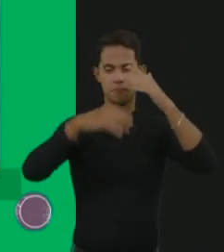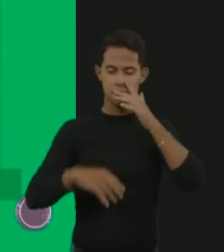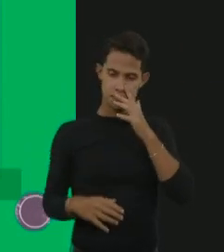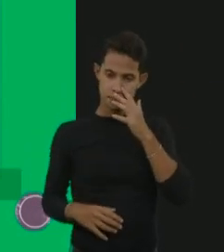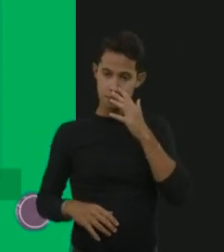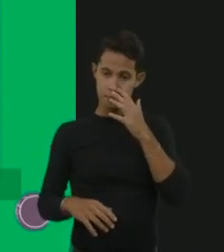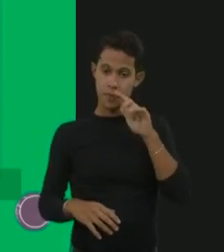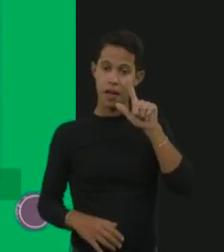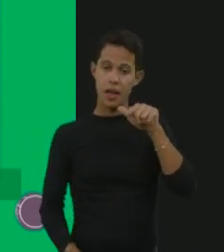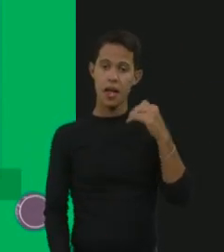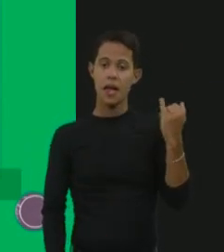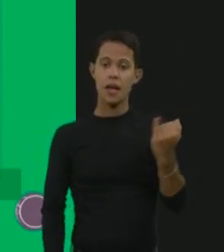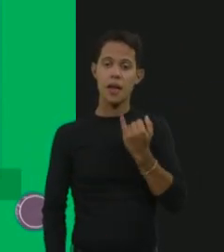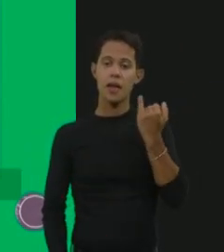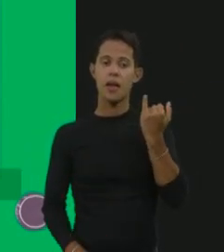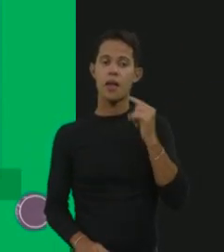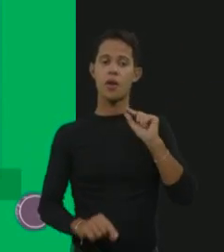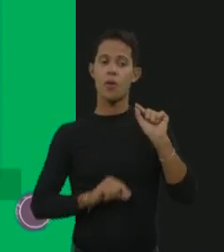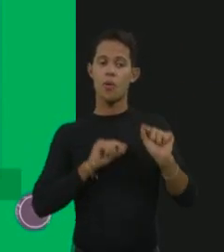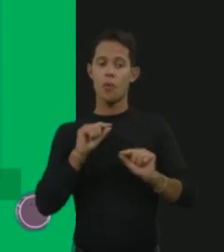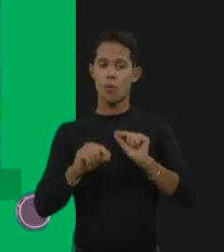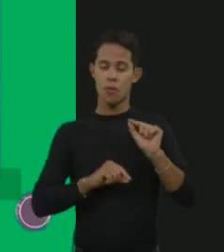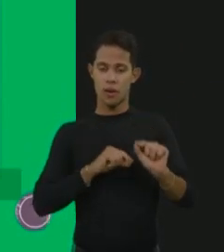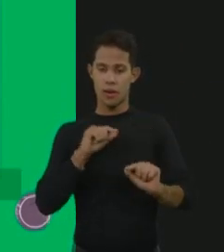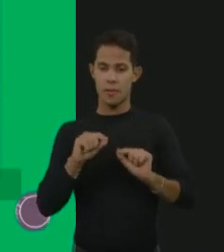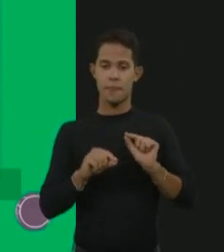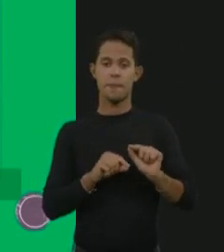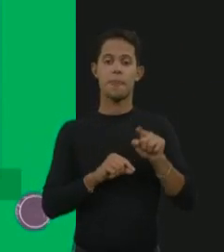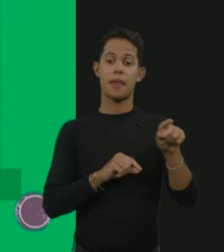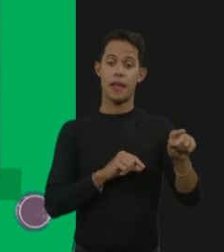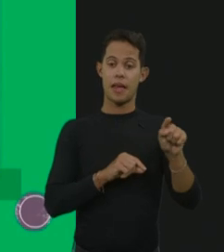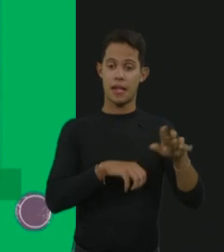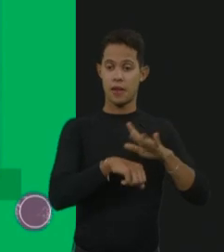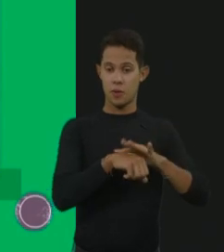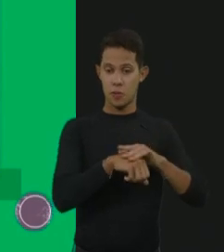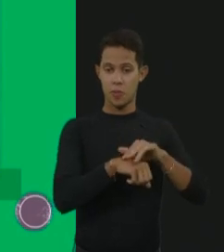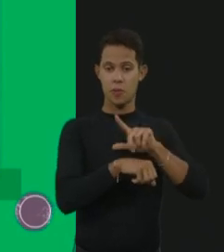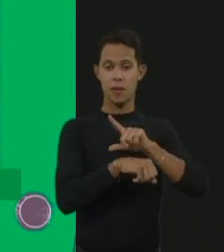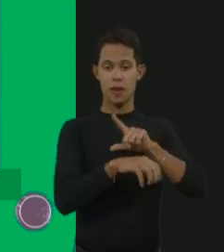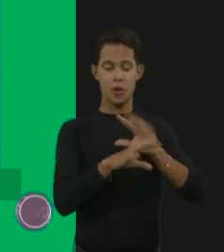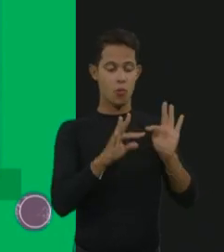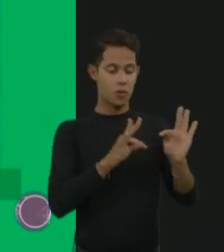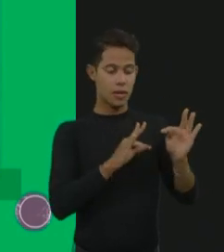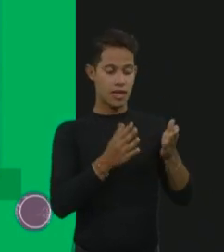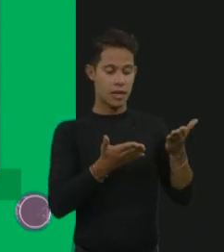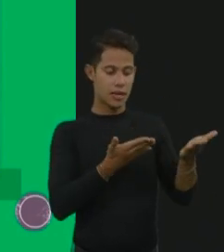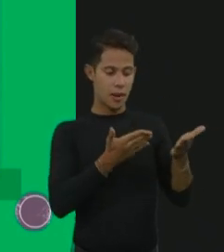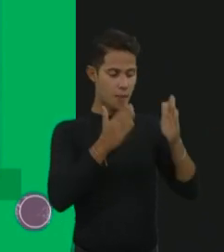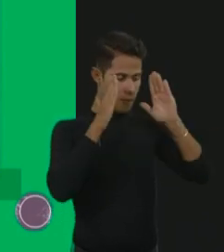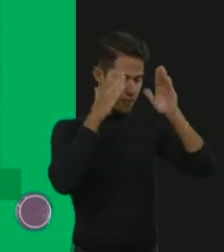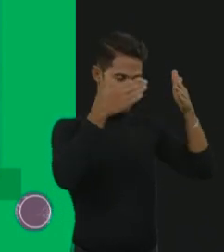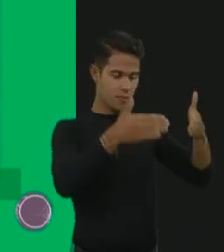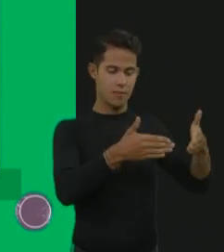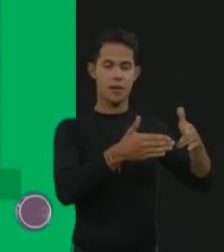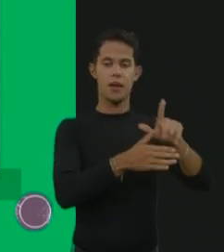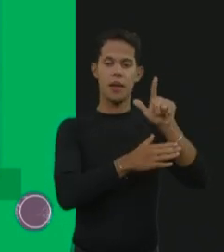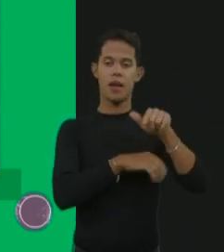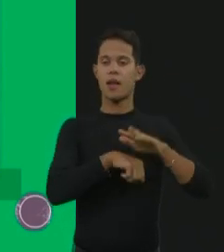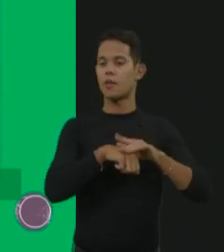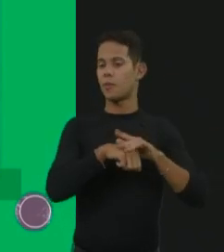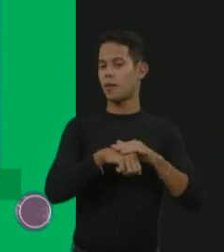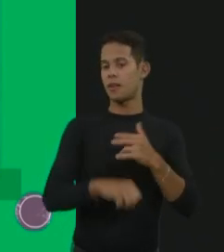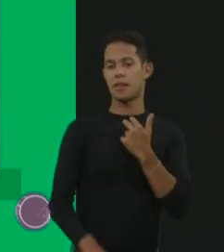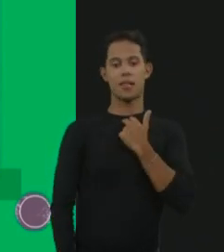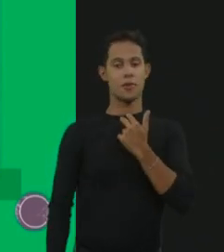importante? Essas doenças, geralmente, têm um tratamento específico. Então, a gente tem que lembrar disso. São doenças que a gente não pode